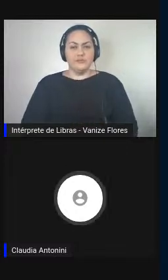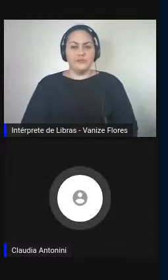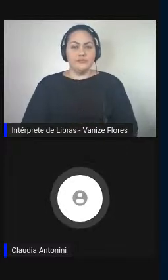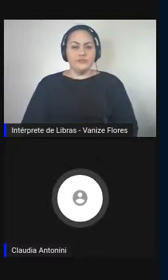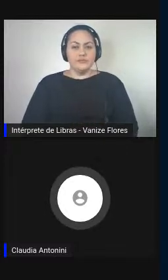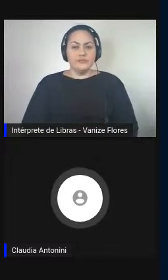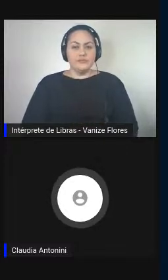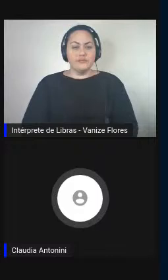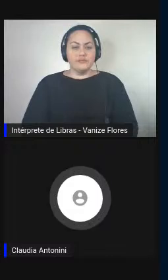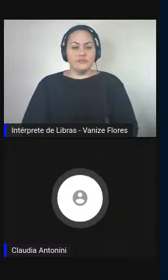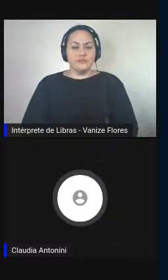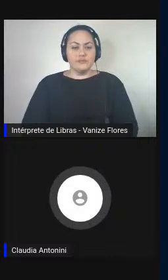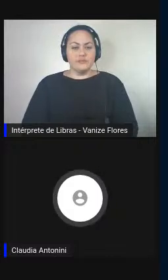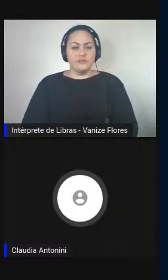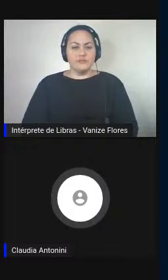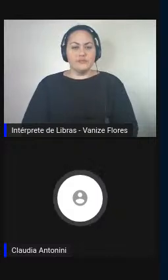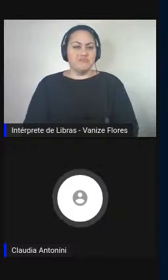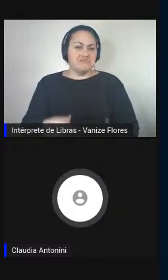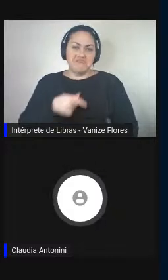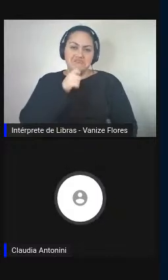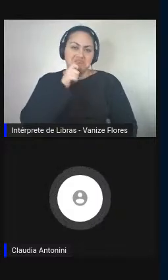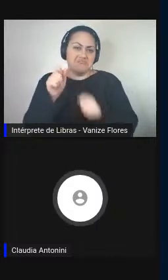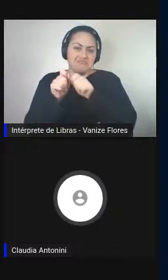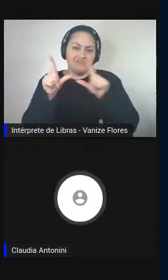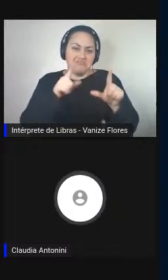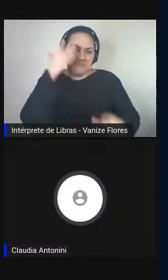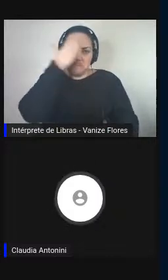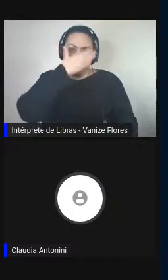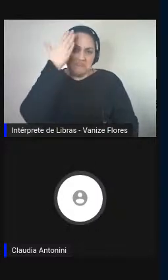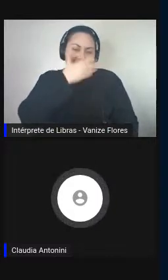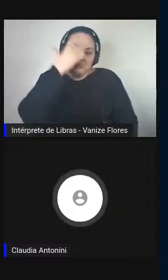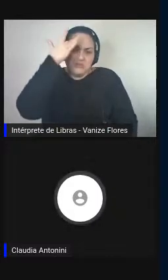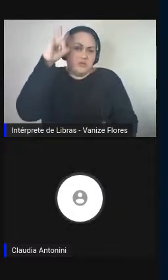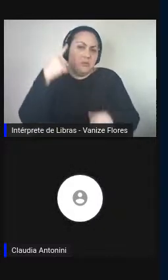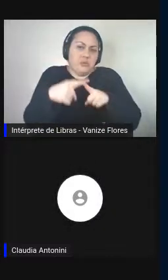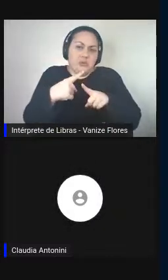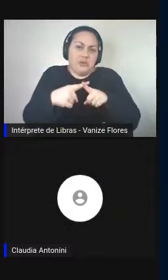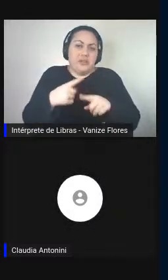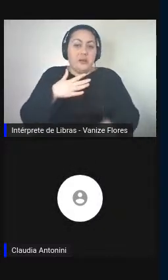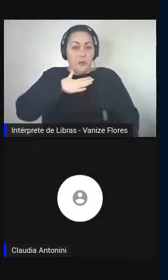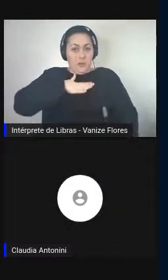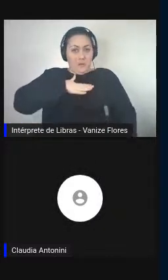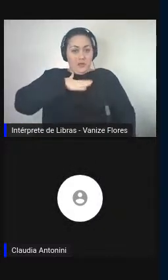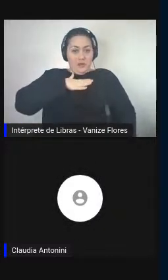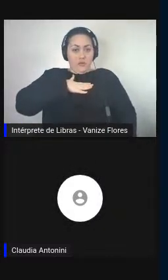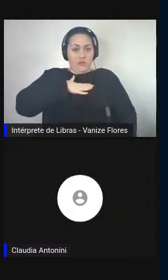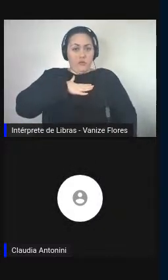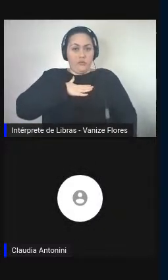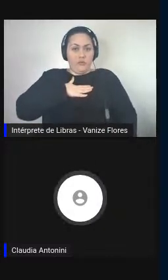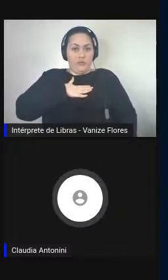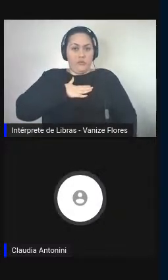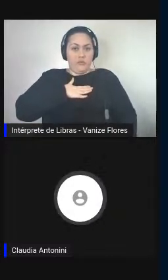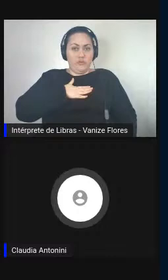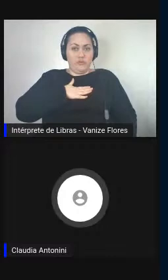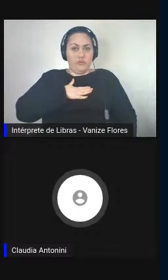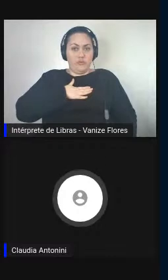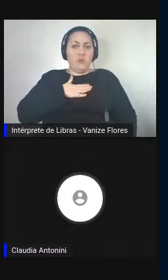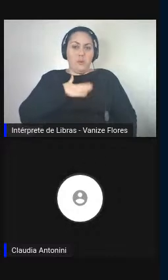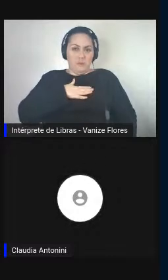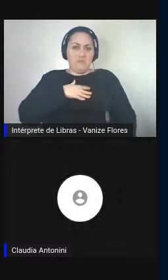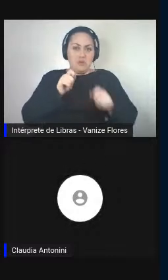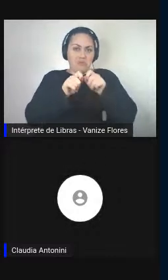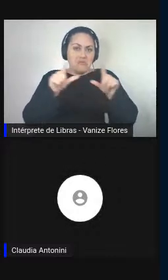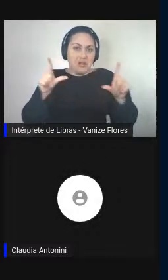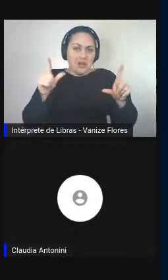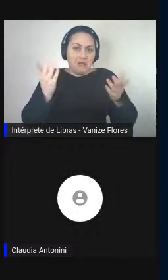O slide aqui não se vê, não sei por qual motivo, pelo menos na minha tela.